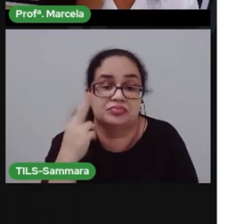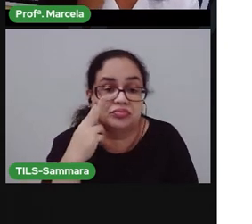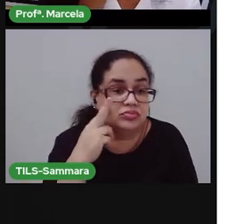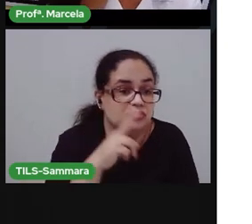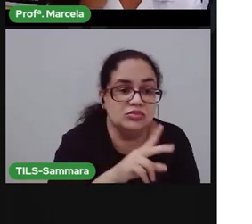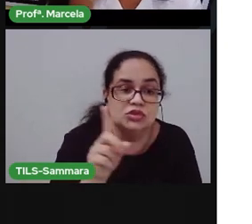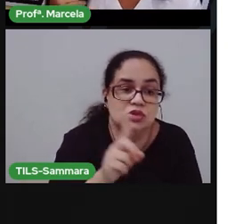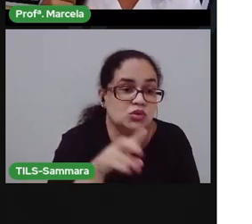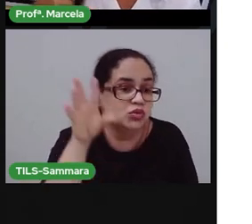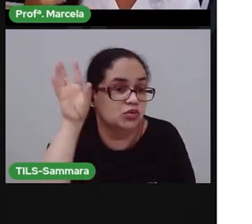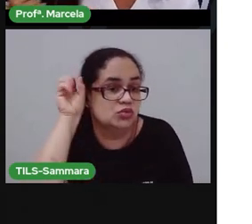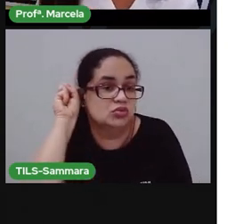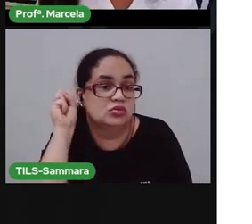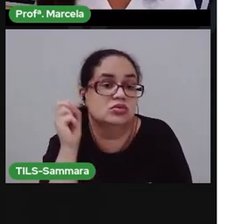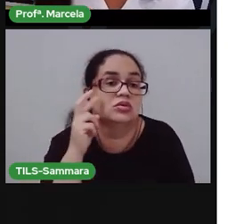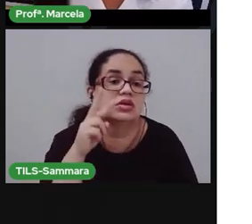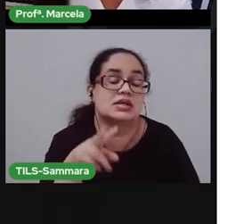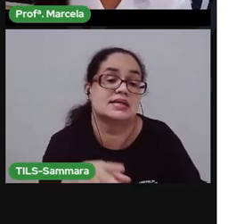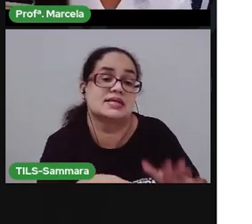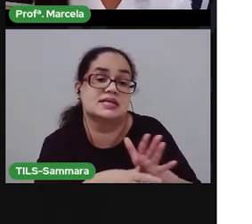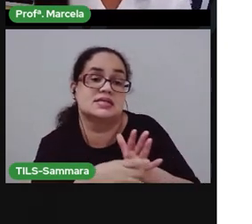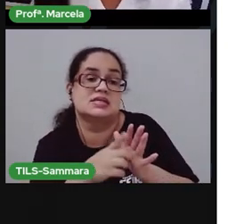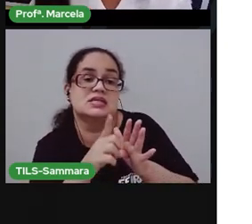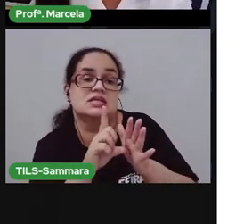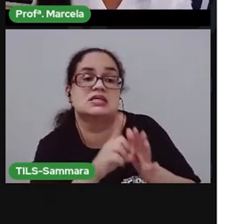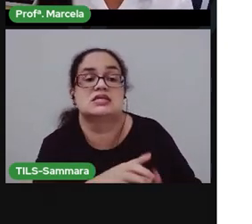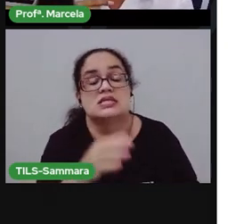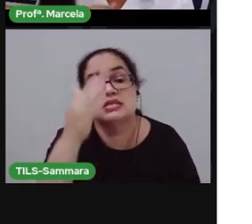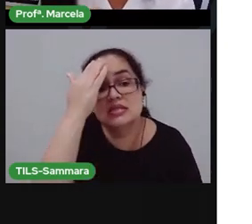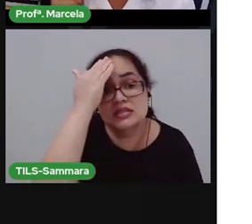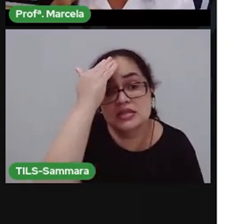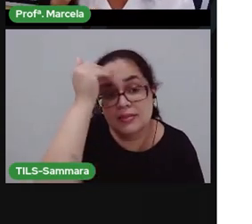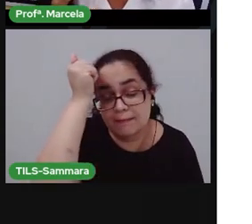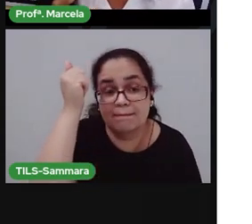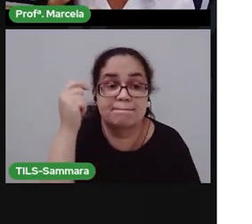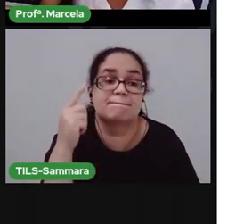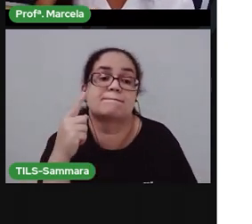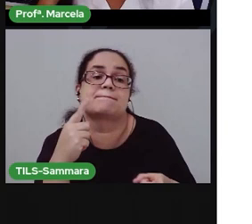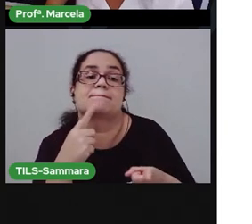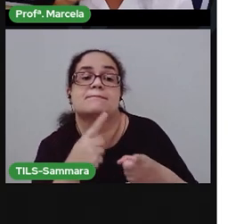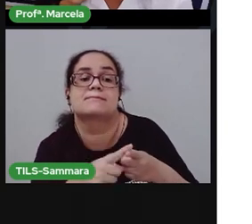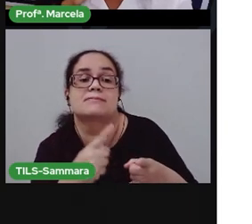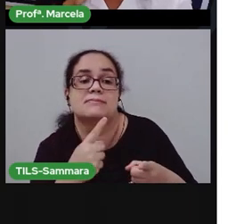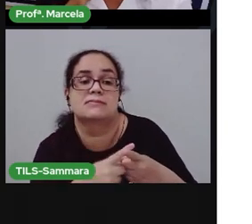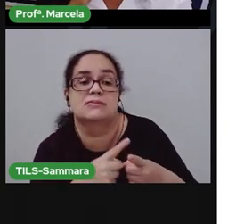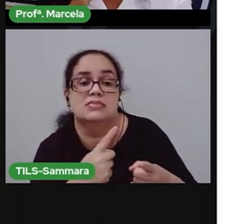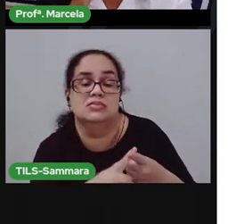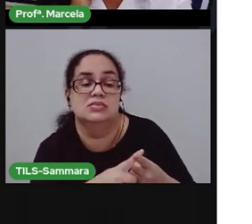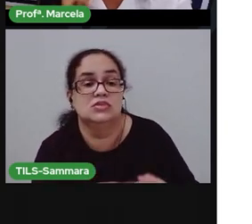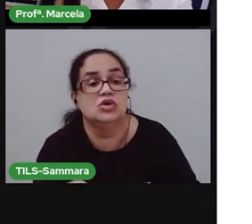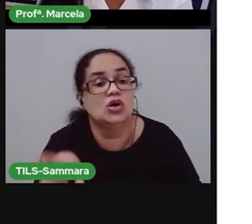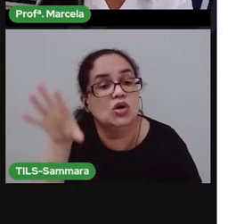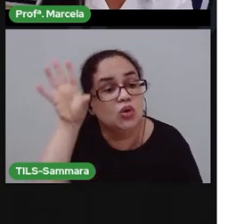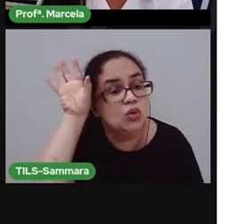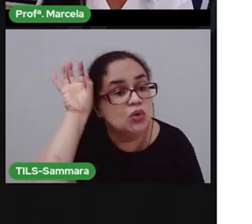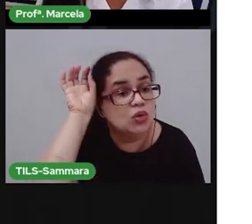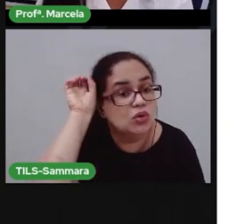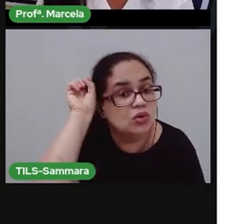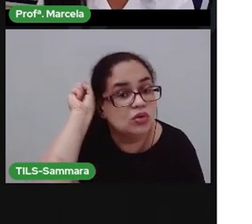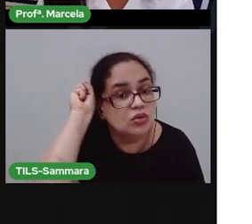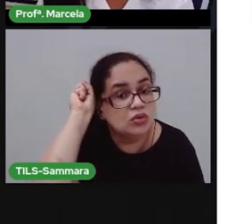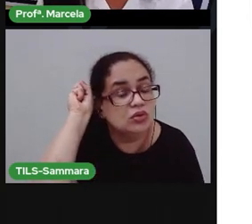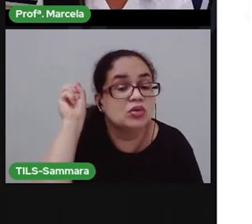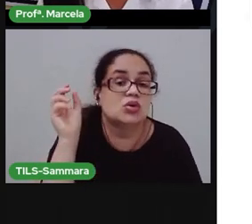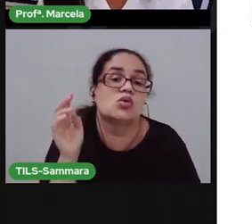Ela não usou a visão. Antes de chegar lá, ela já sabia porque ela utilizou o sentido da audição. Ela